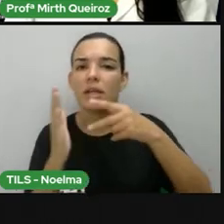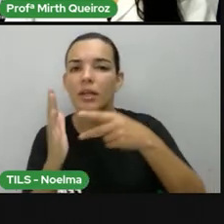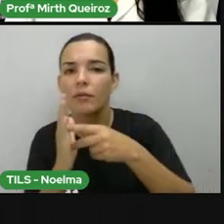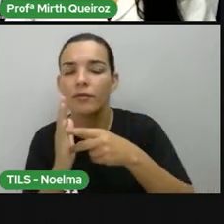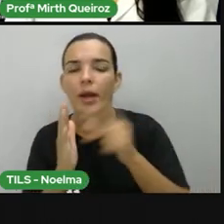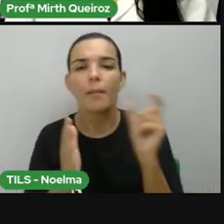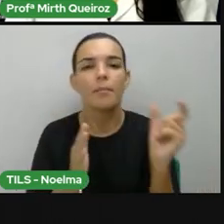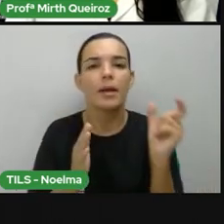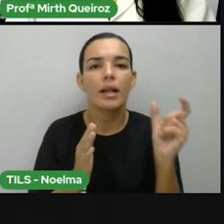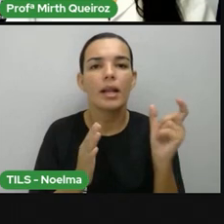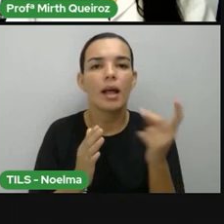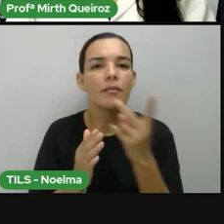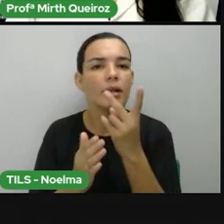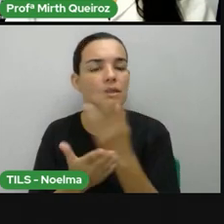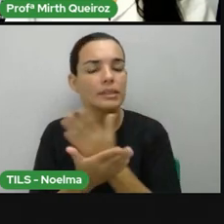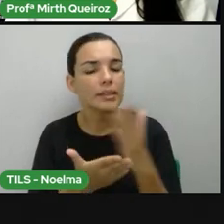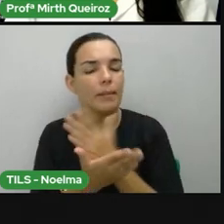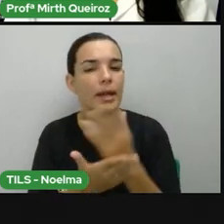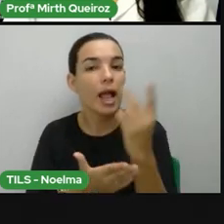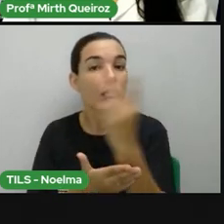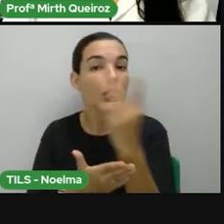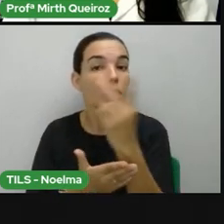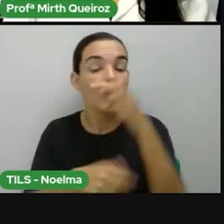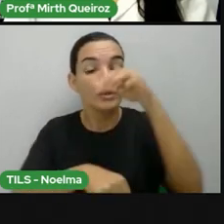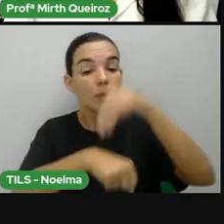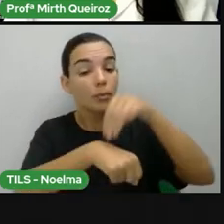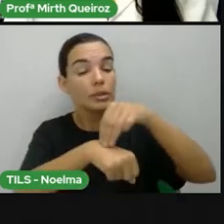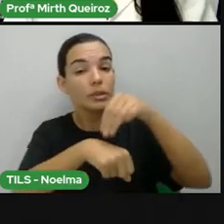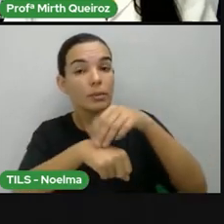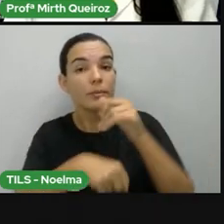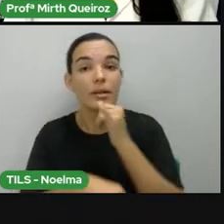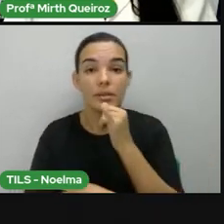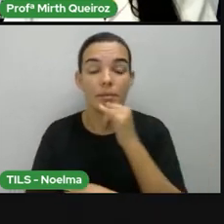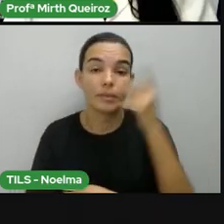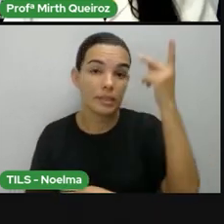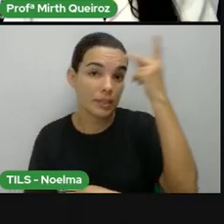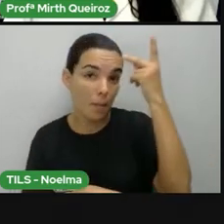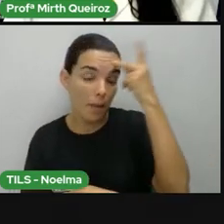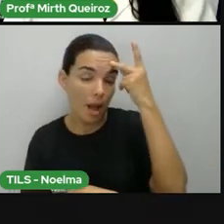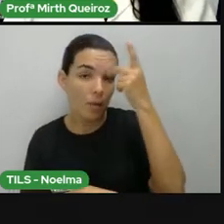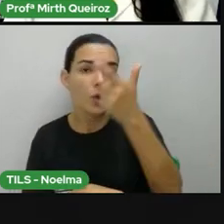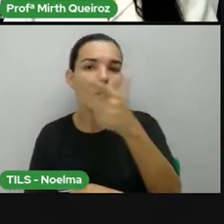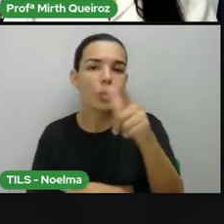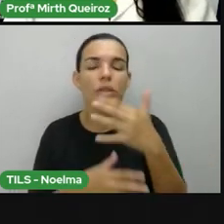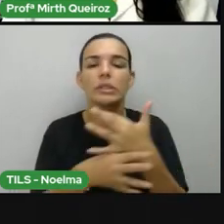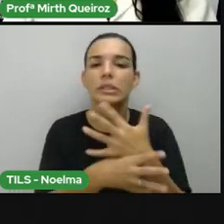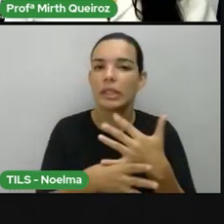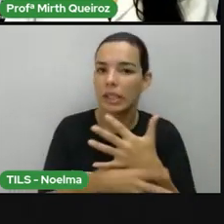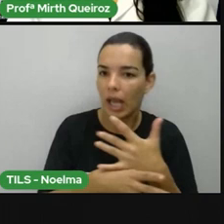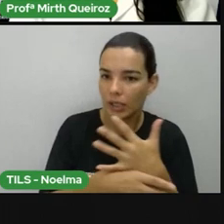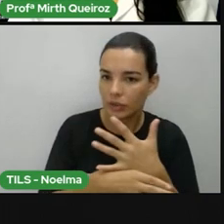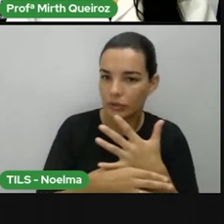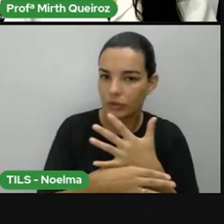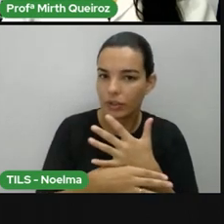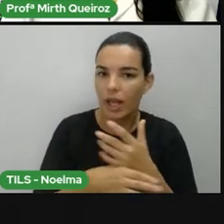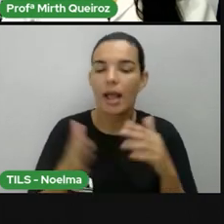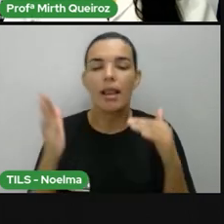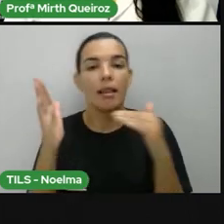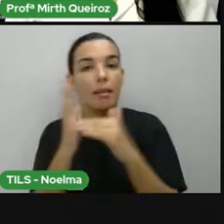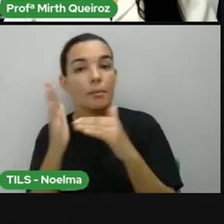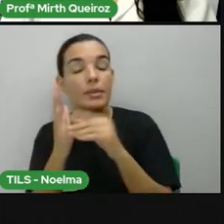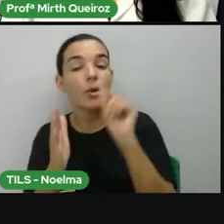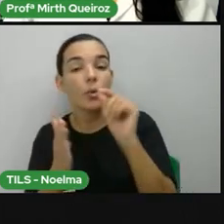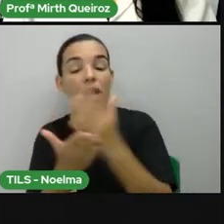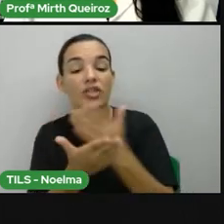utilizado para separar dois municípios, como por exemplo São Paulo e o município de Guarulhos, né? Então, o limite é o que divide